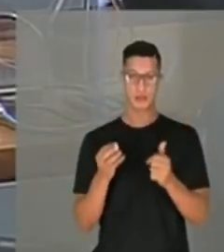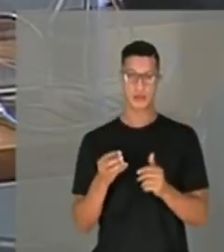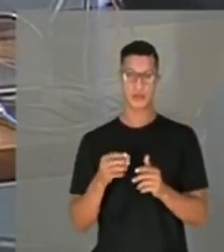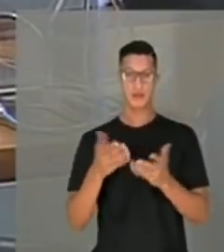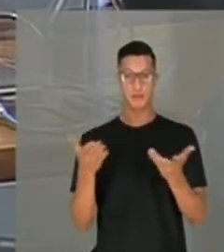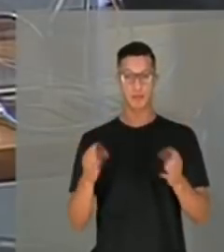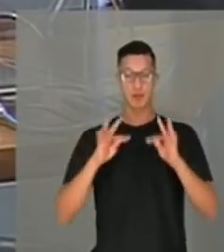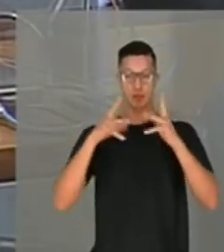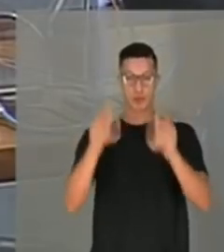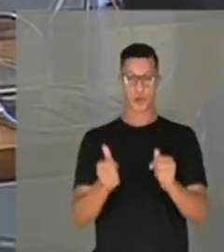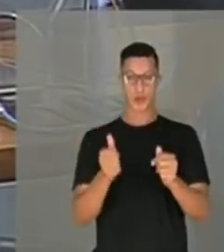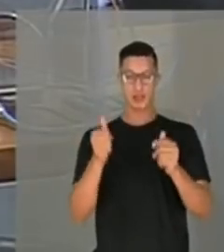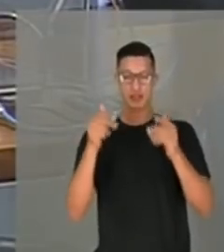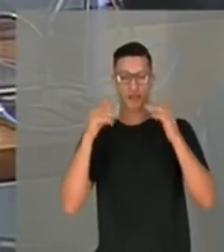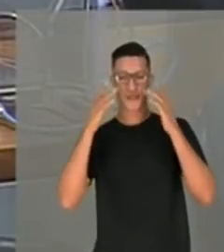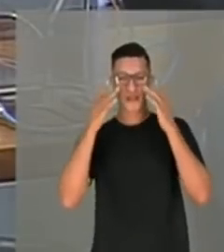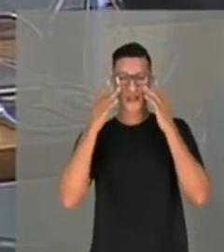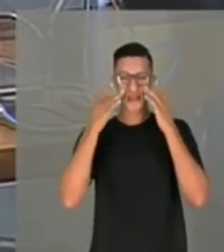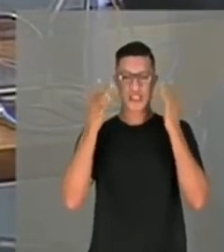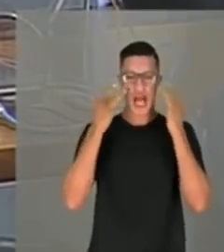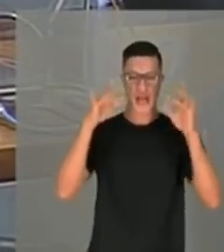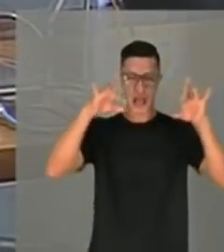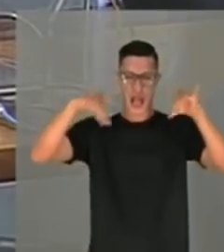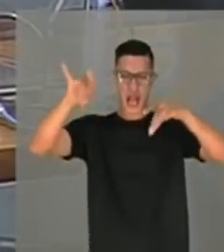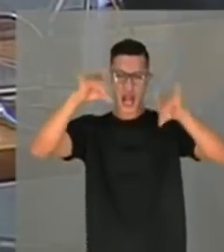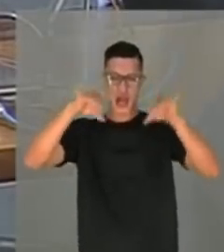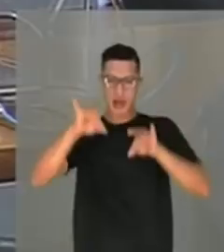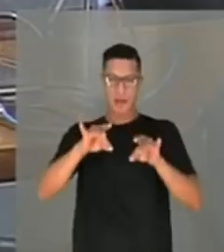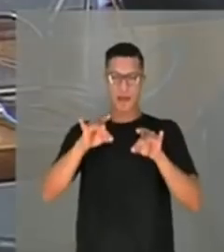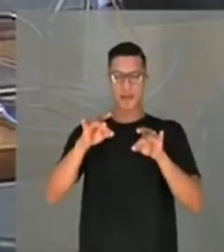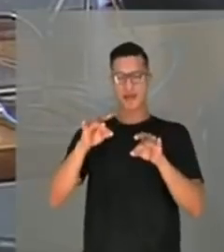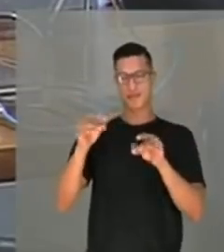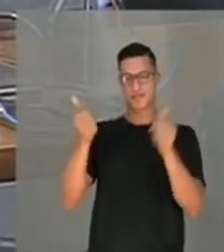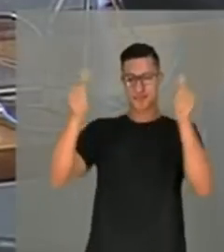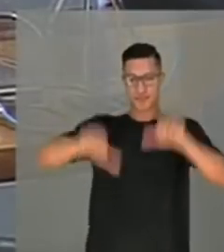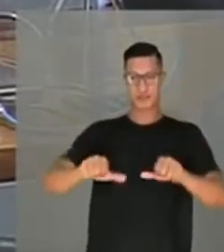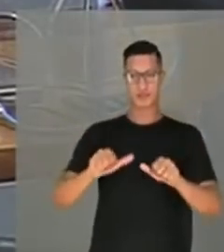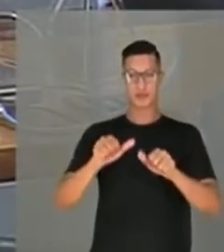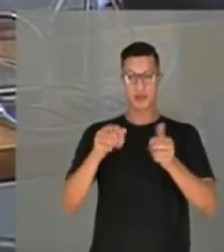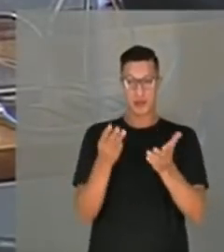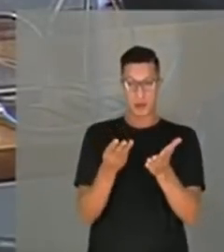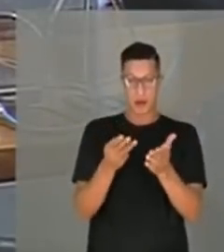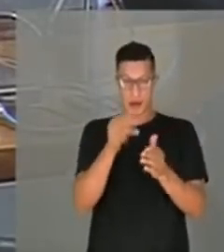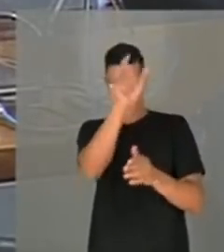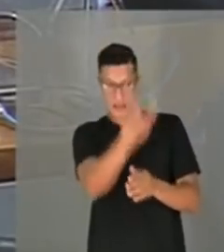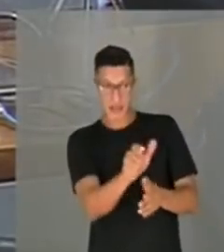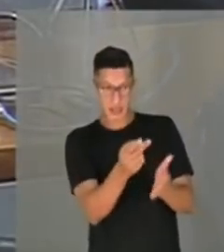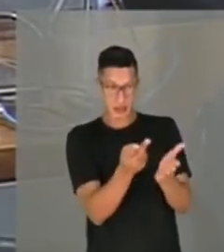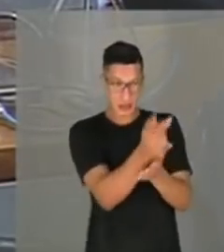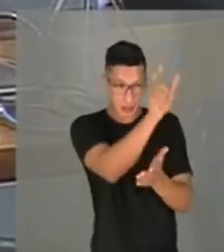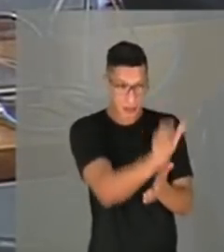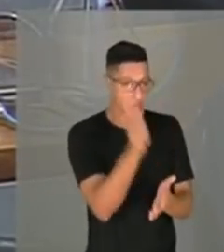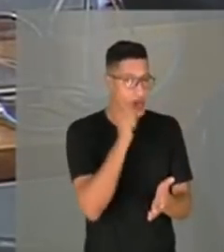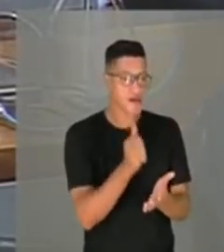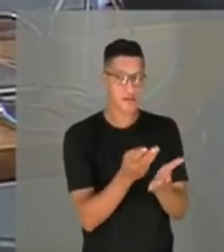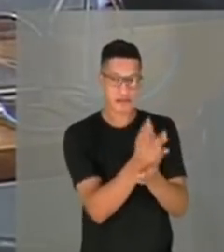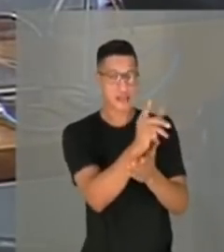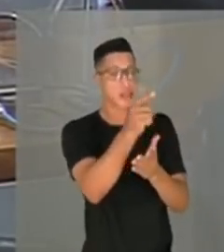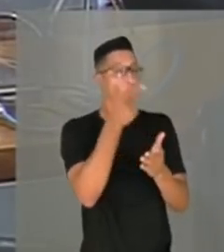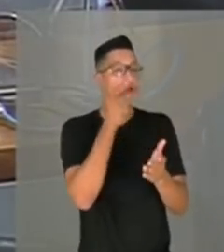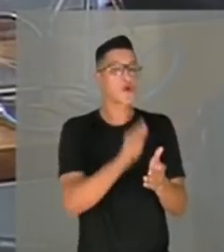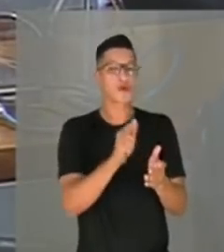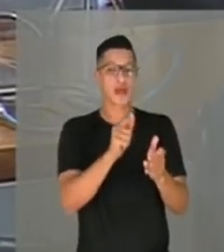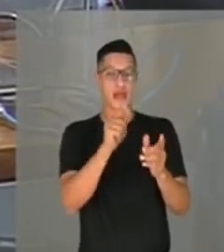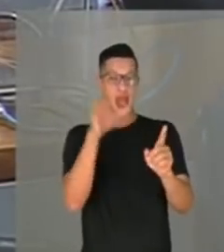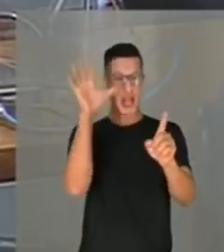Então, todo esse teatro para tentar desvalorizar a mensagem, o mensageiro, caso, desculpe, a mensageira, porque não consegue